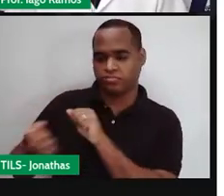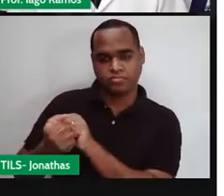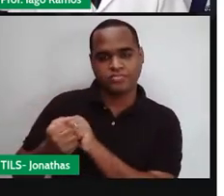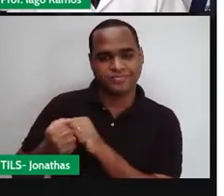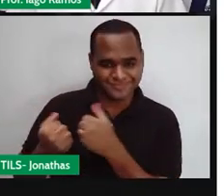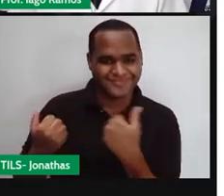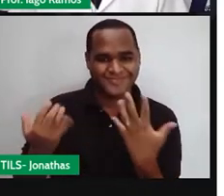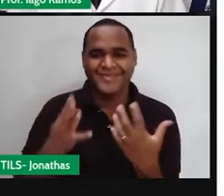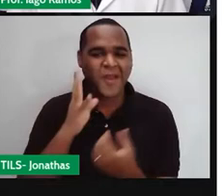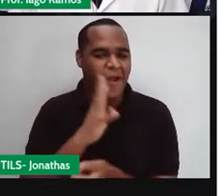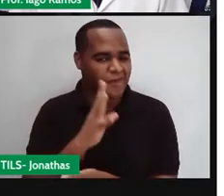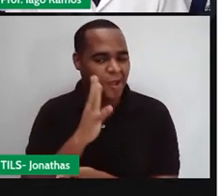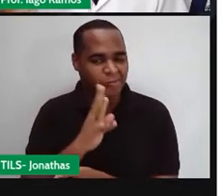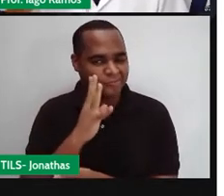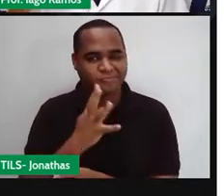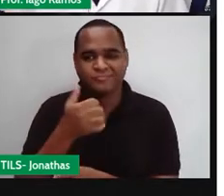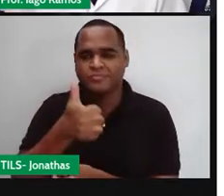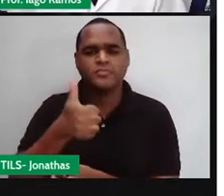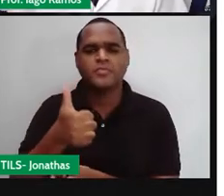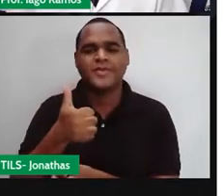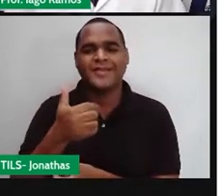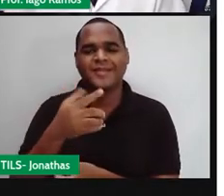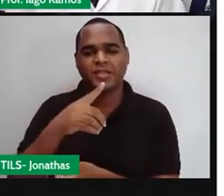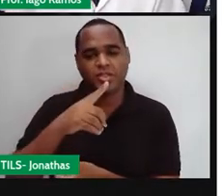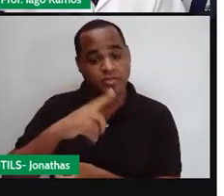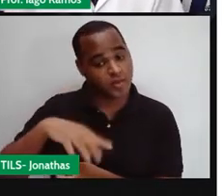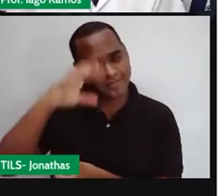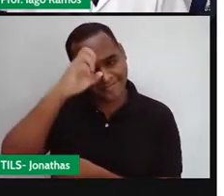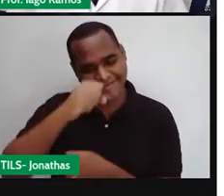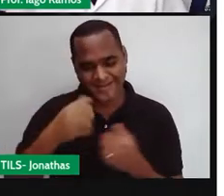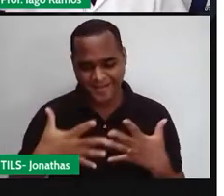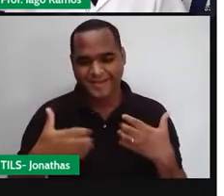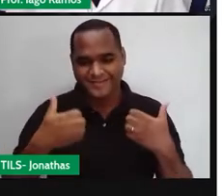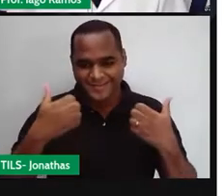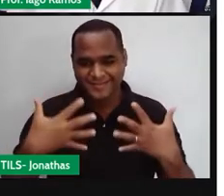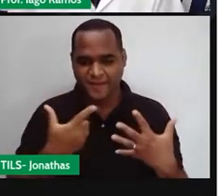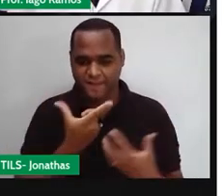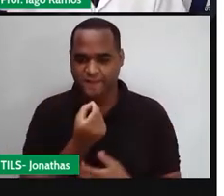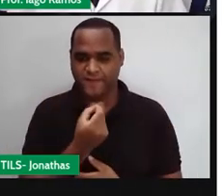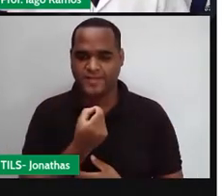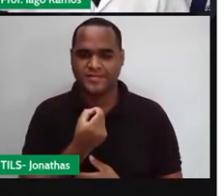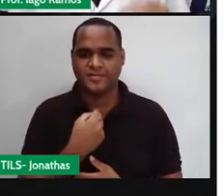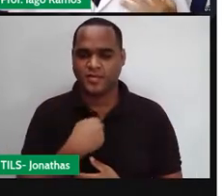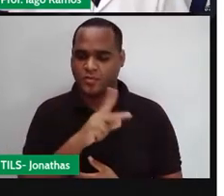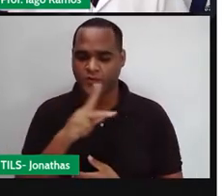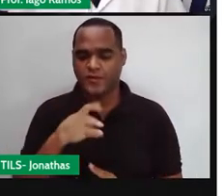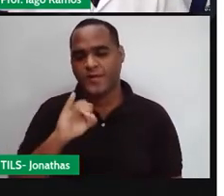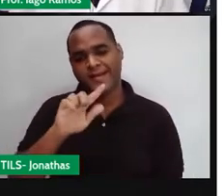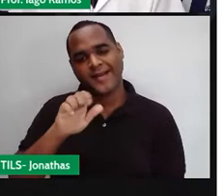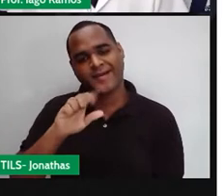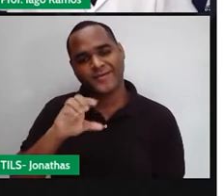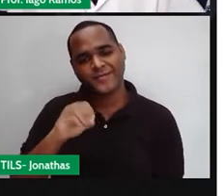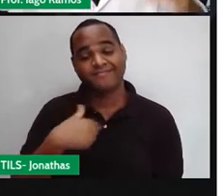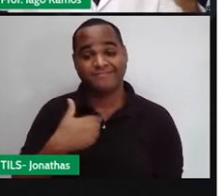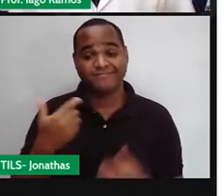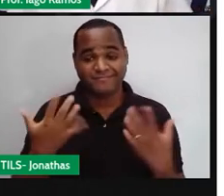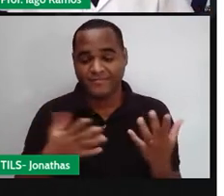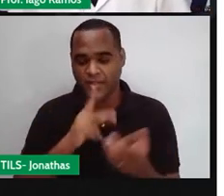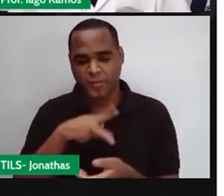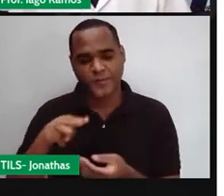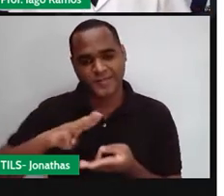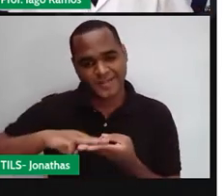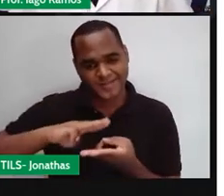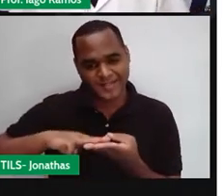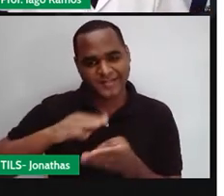legal, pois é, e se já estamos a 20 aulas juntos, vocês já me conhecem, eu sou o professor Iago Ramos, professor